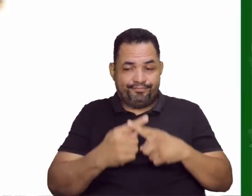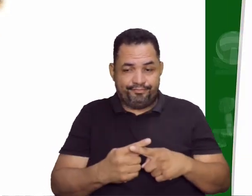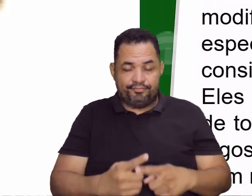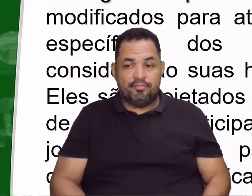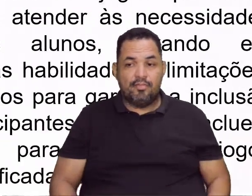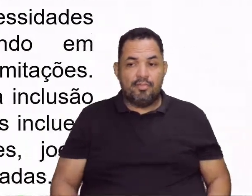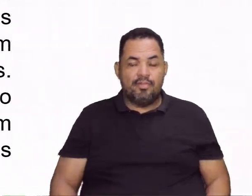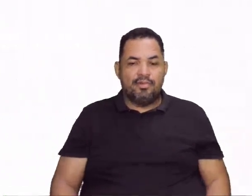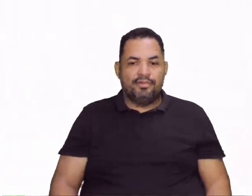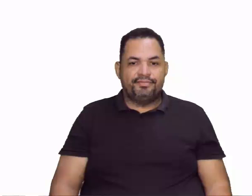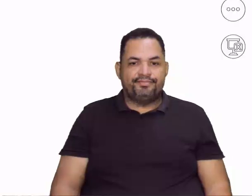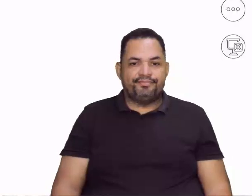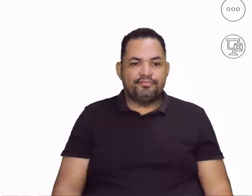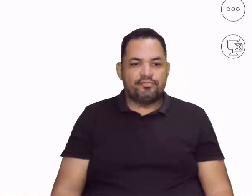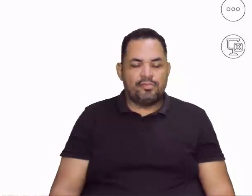bem.